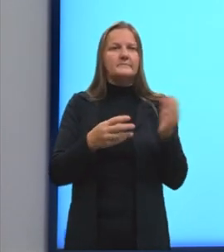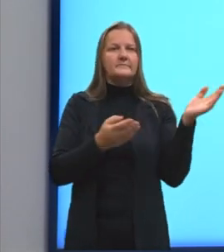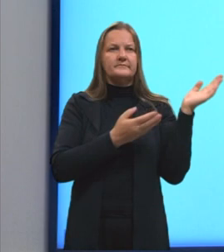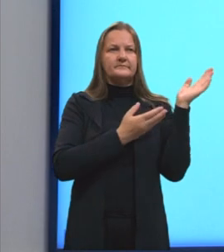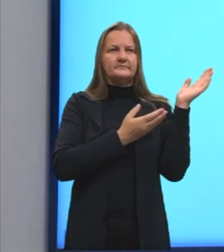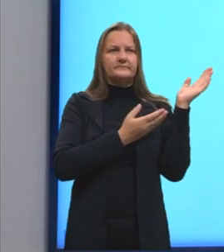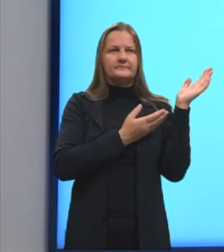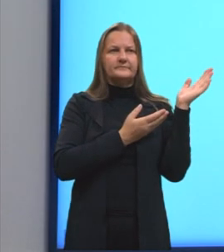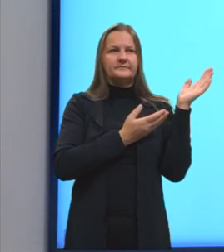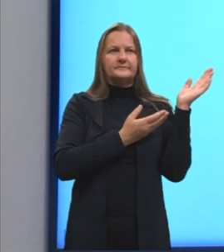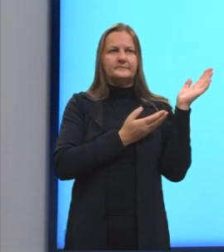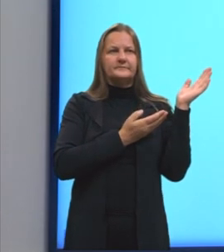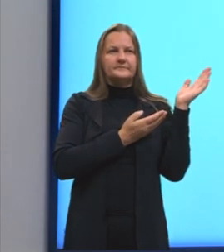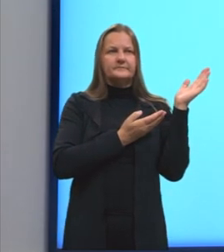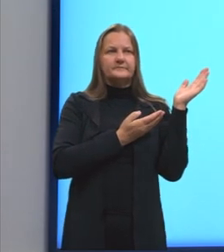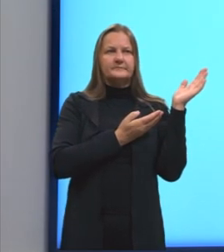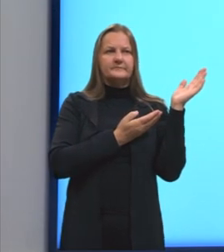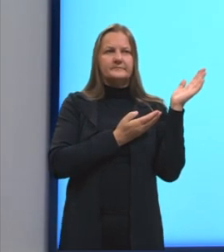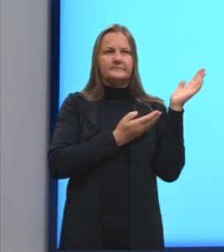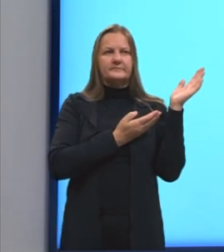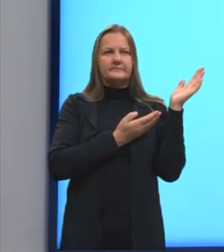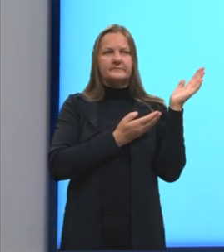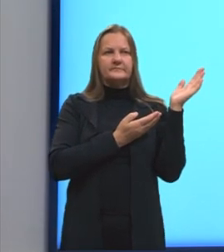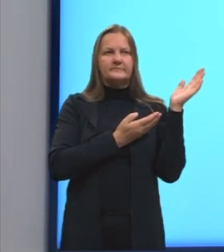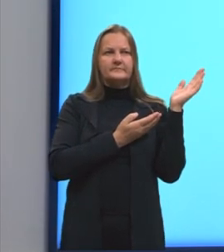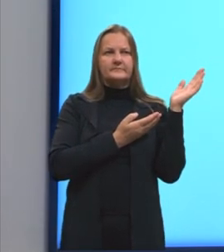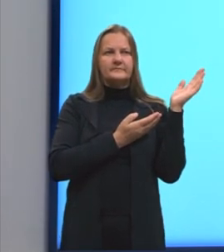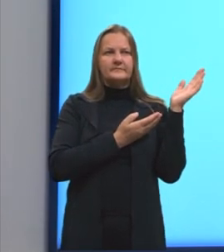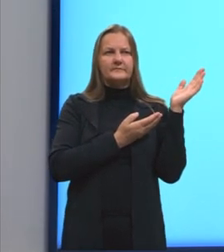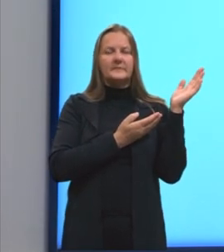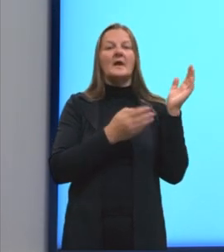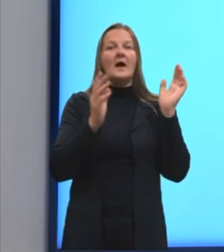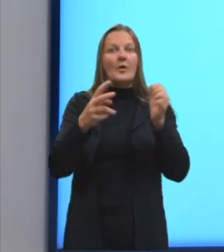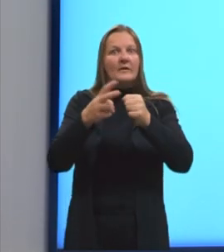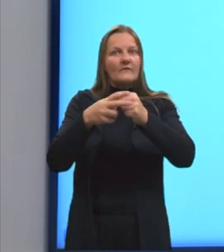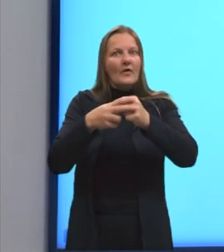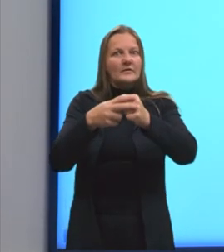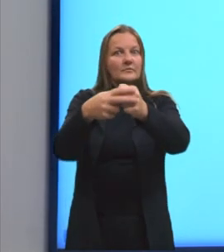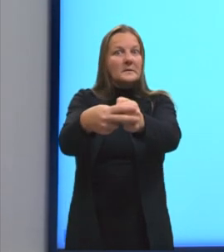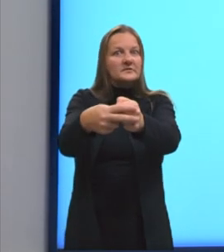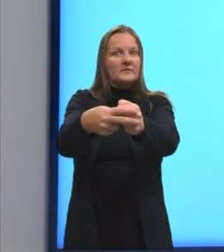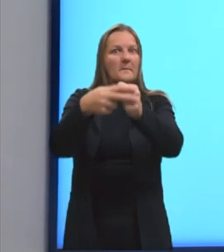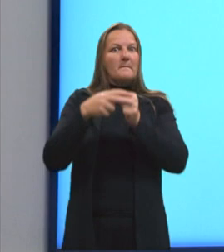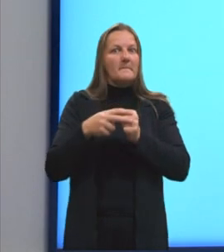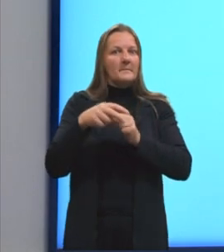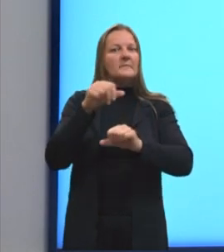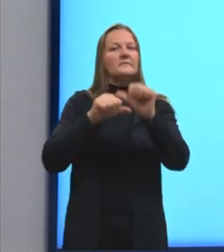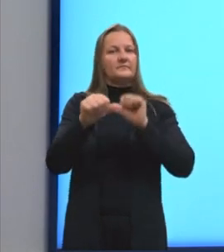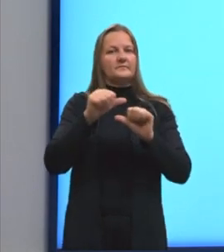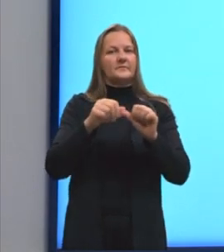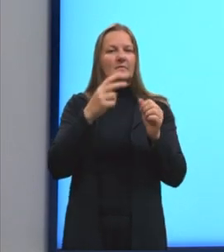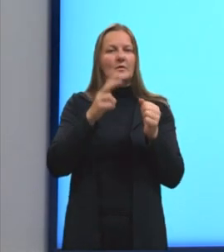da voz ativa. E eu fiz uma alteração nele, trocando a voz. Olhem ali como é que ficou.